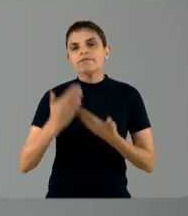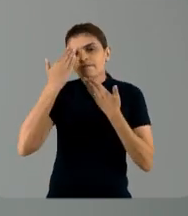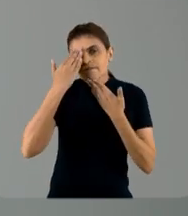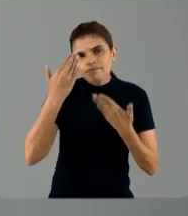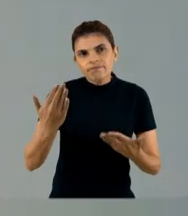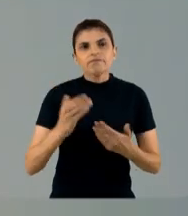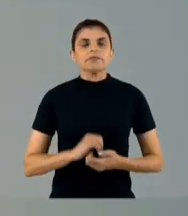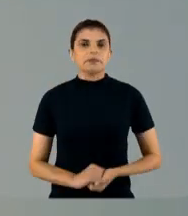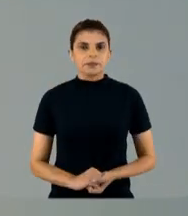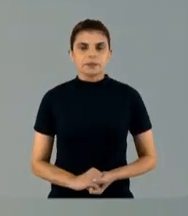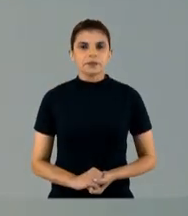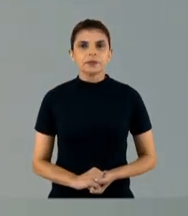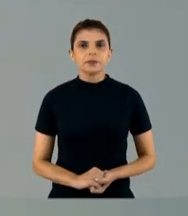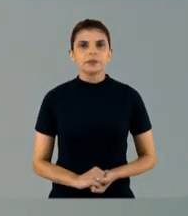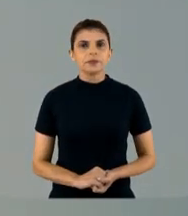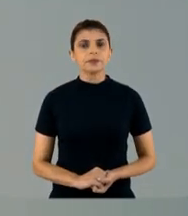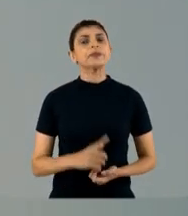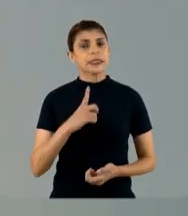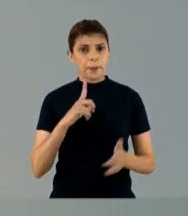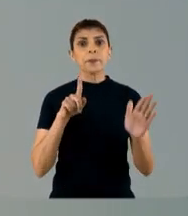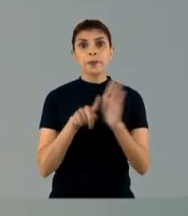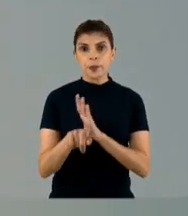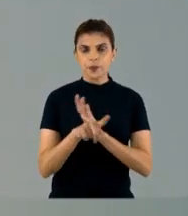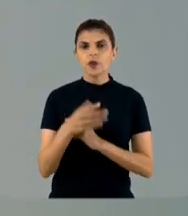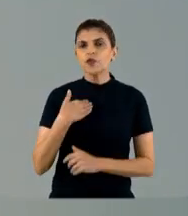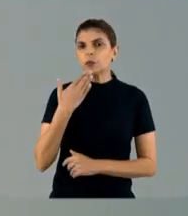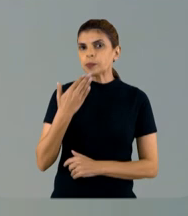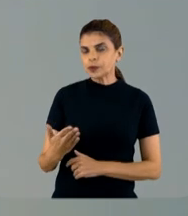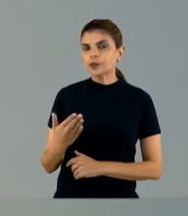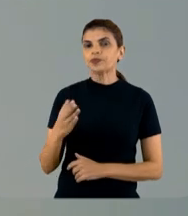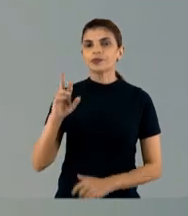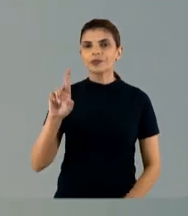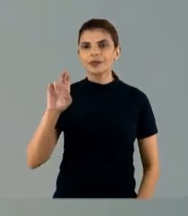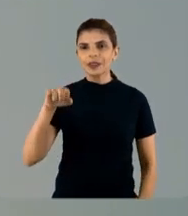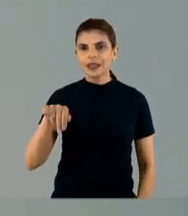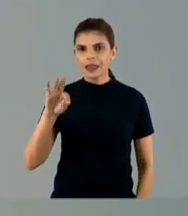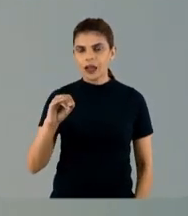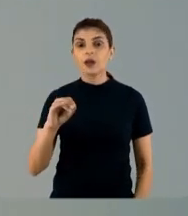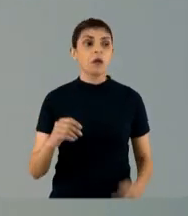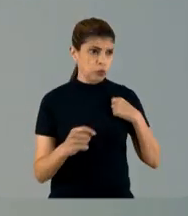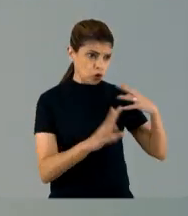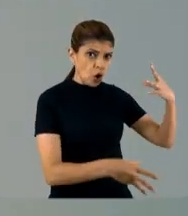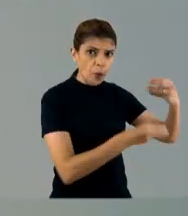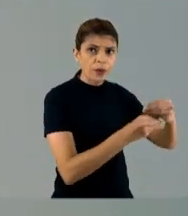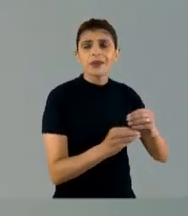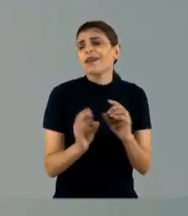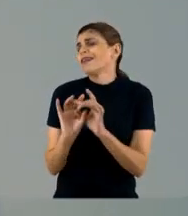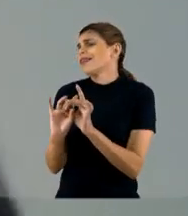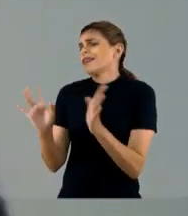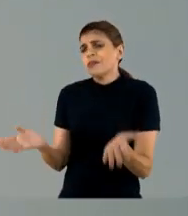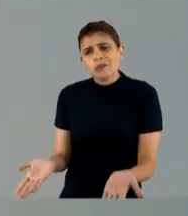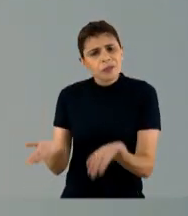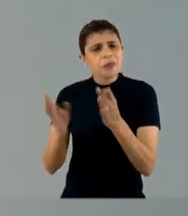Obrigada, Diana. A gente tem uma pergunta aqui que eu vou pedir para o Renato. Posso complementar? Ah, sim, claro,